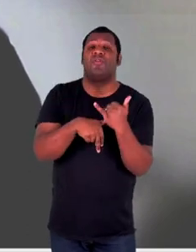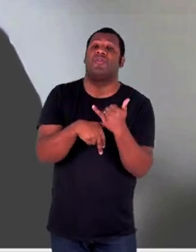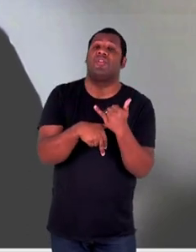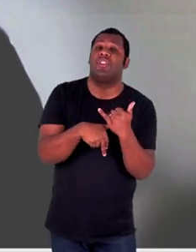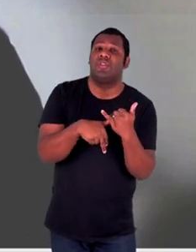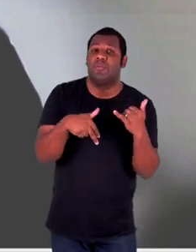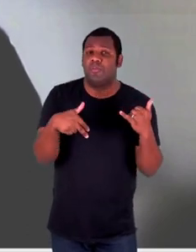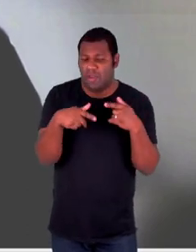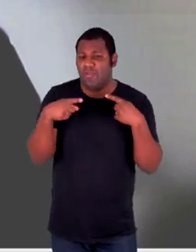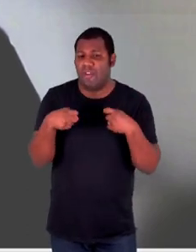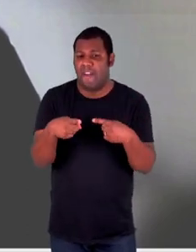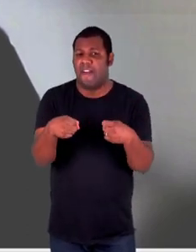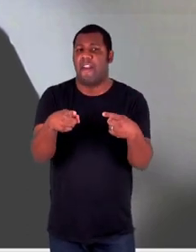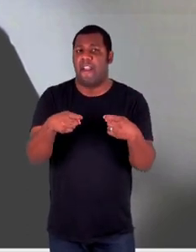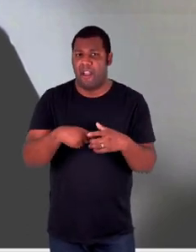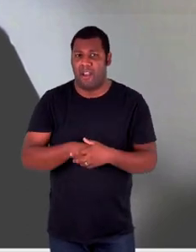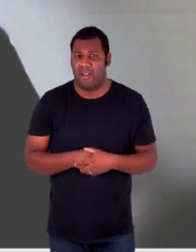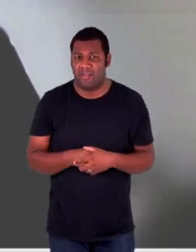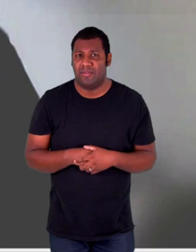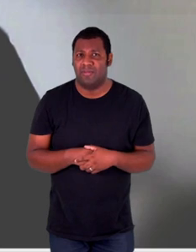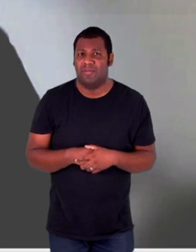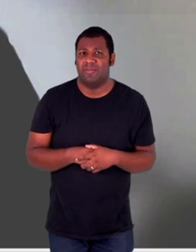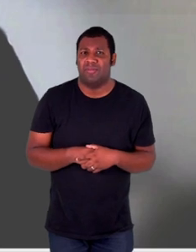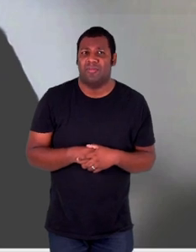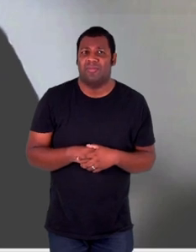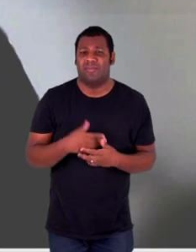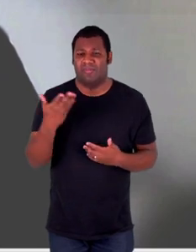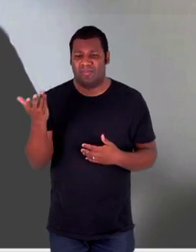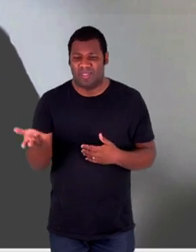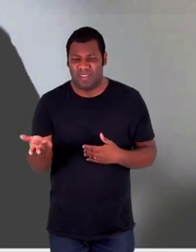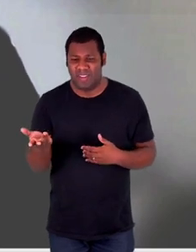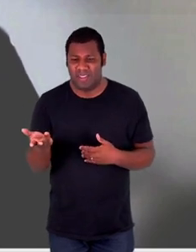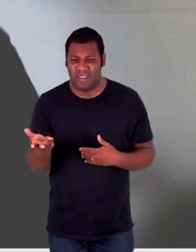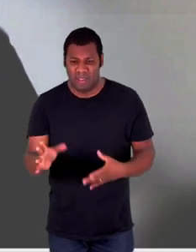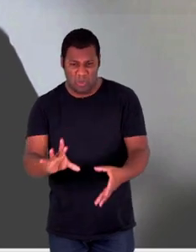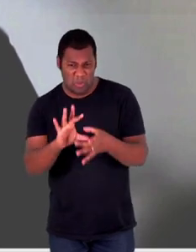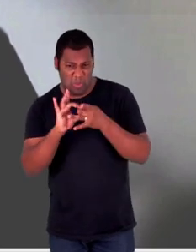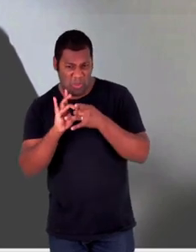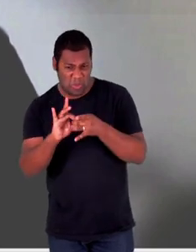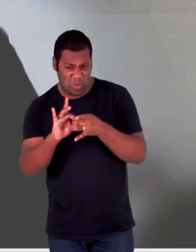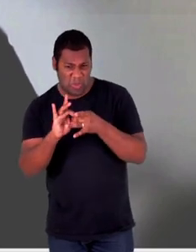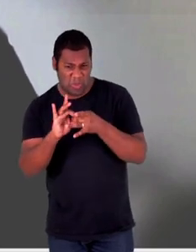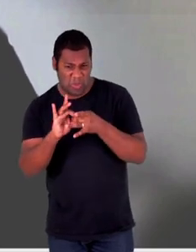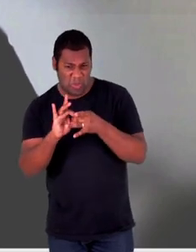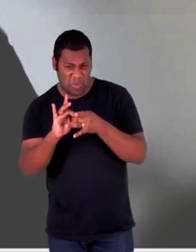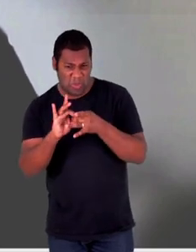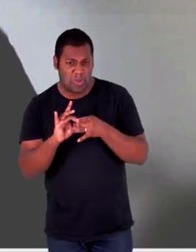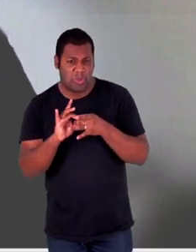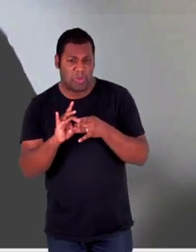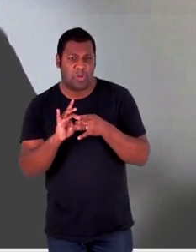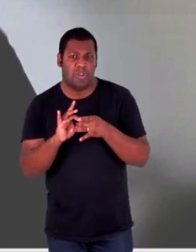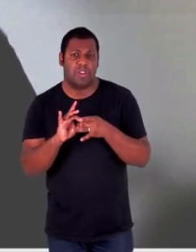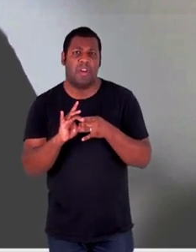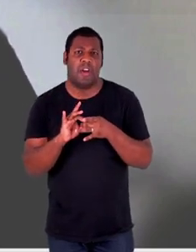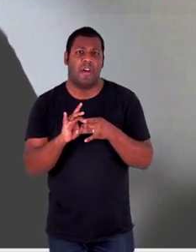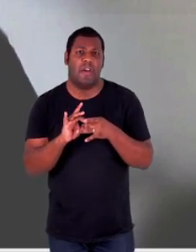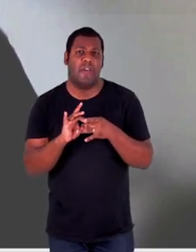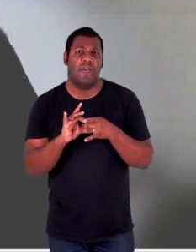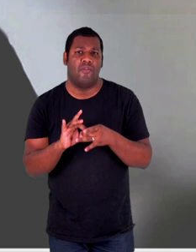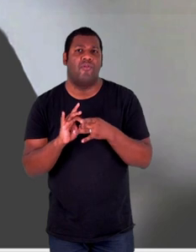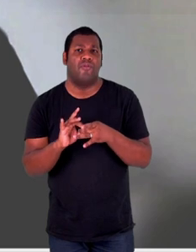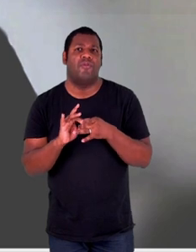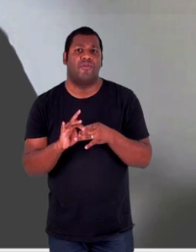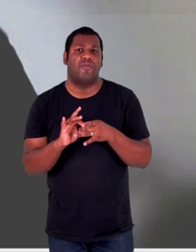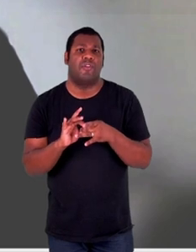é que nós não teremos, digamos assim, essa vinculação final, mas ela não é impeditiva da utilização dessas estruturas